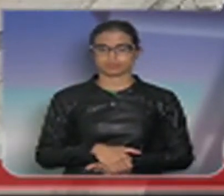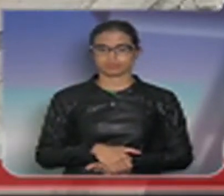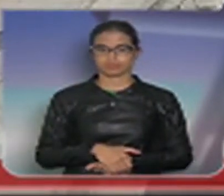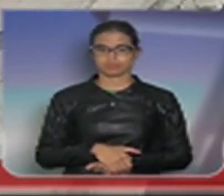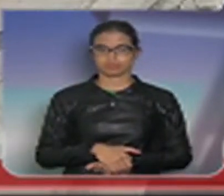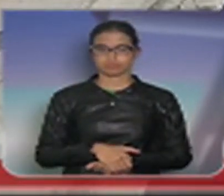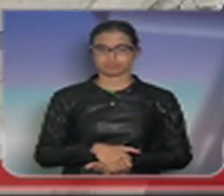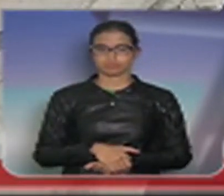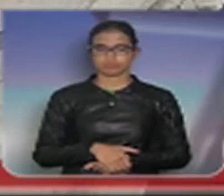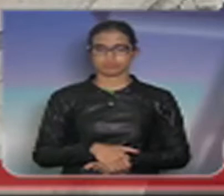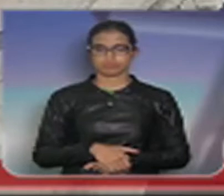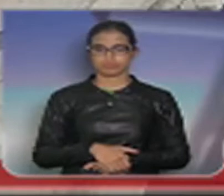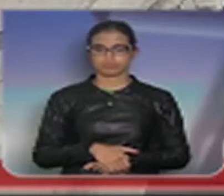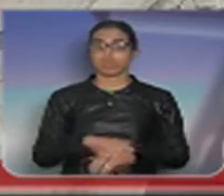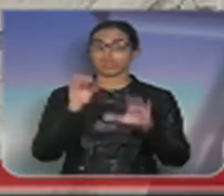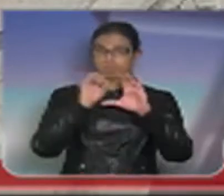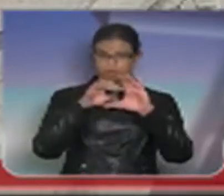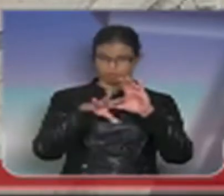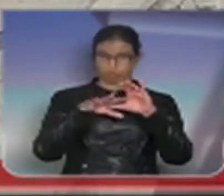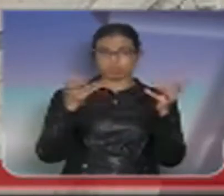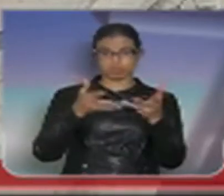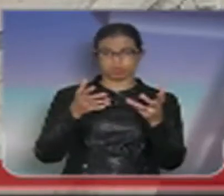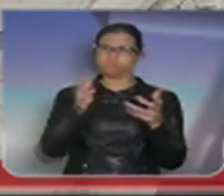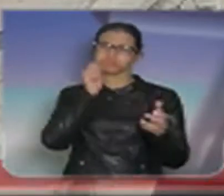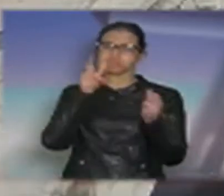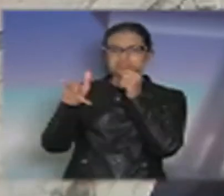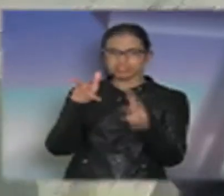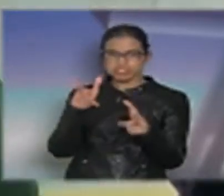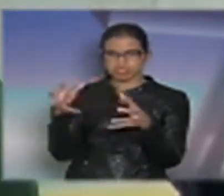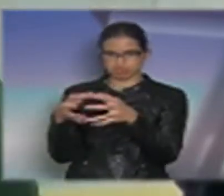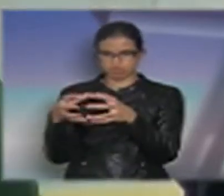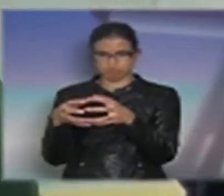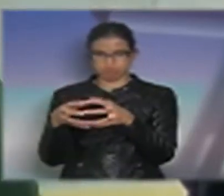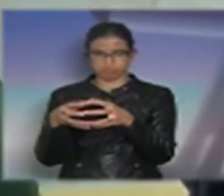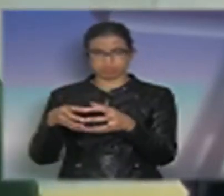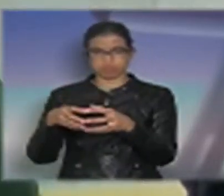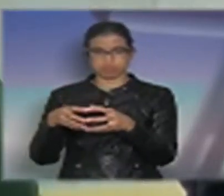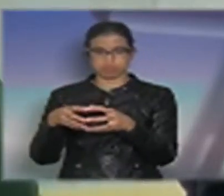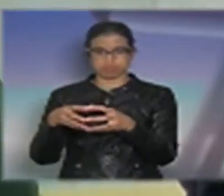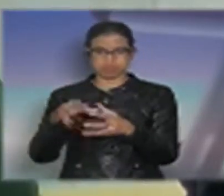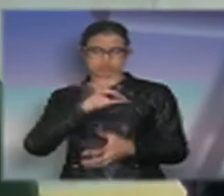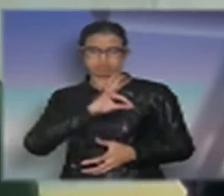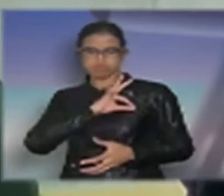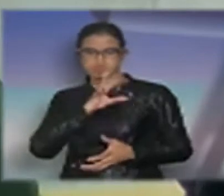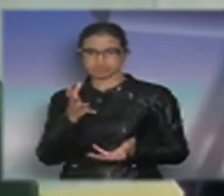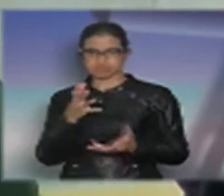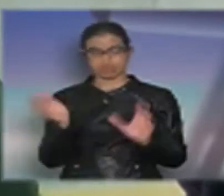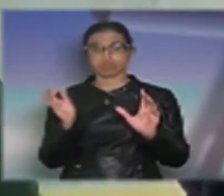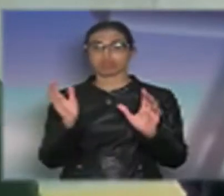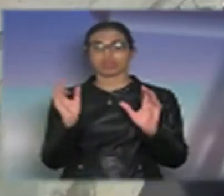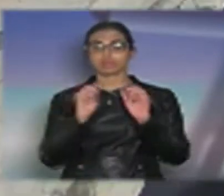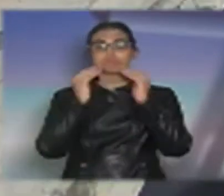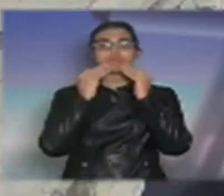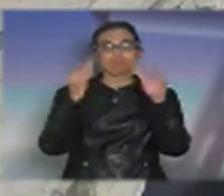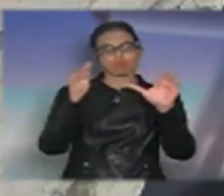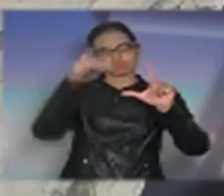a mesma Rede Globo que hoje critica o regime militar, colocando aí uma novela aí, dizendo que era